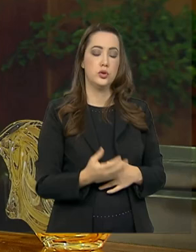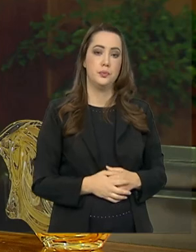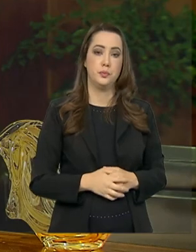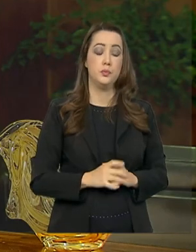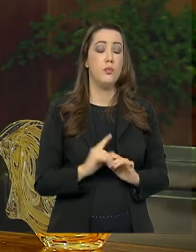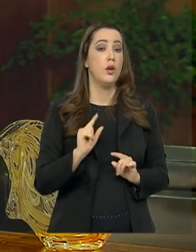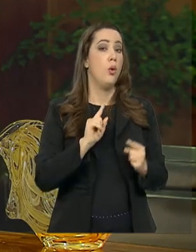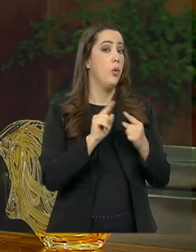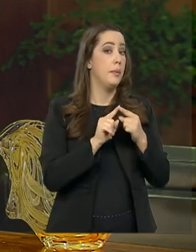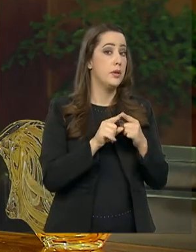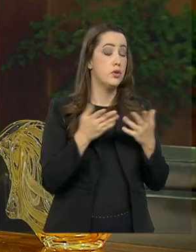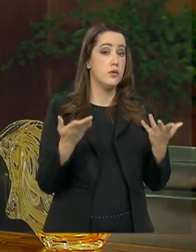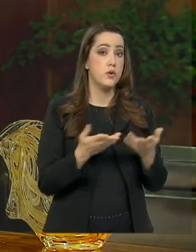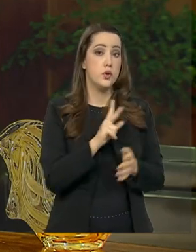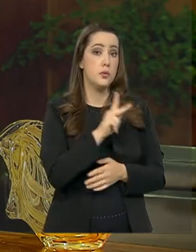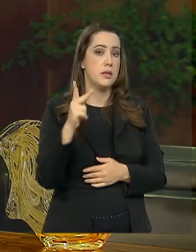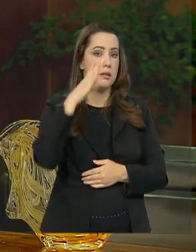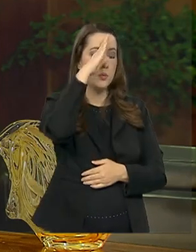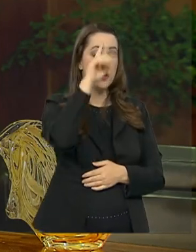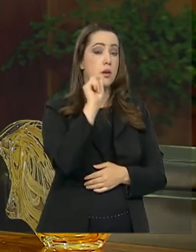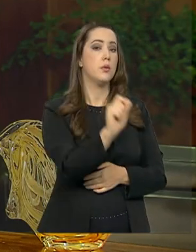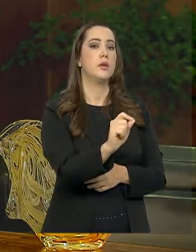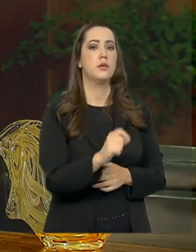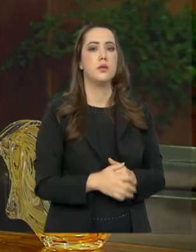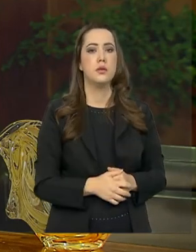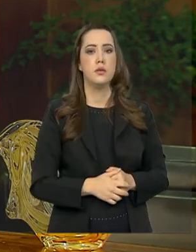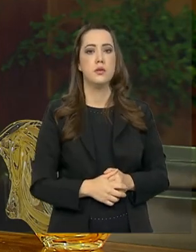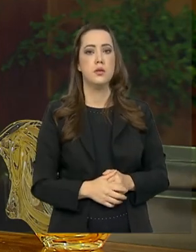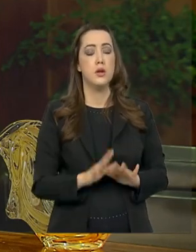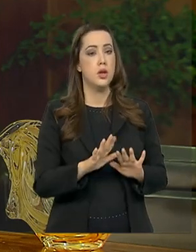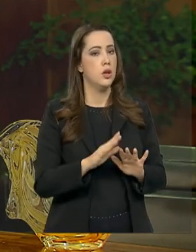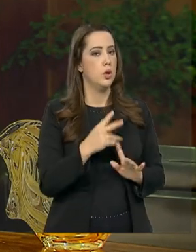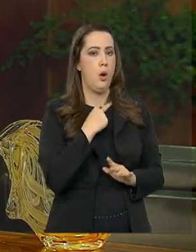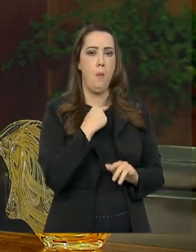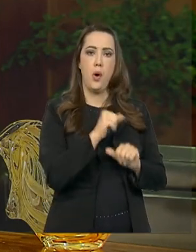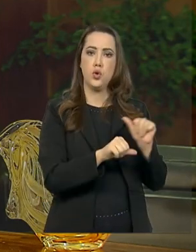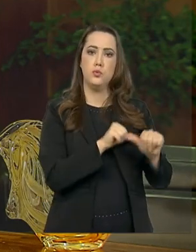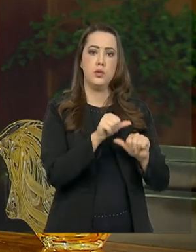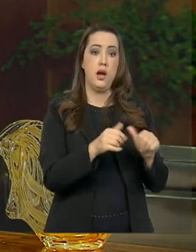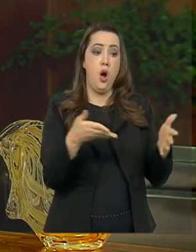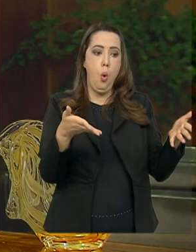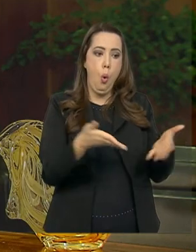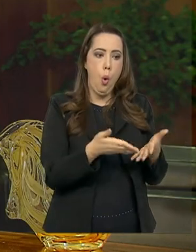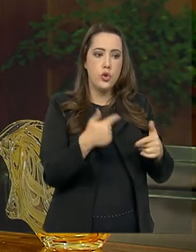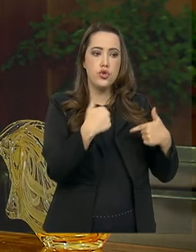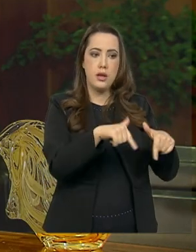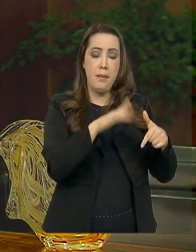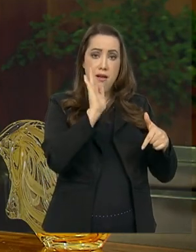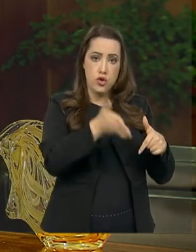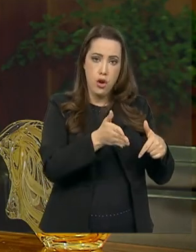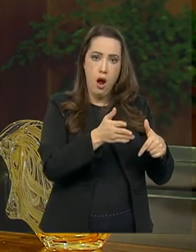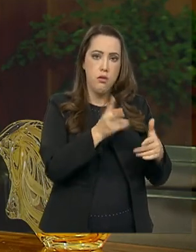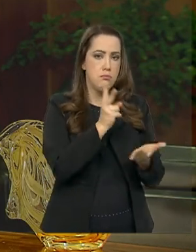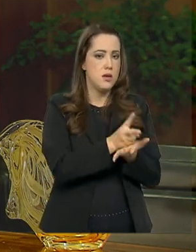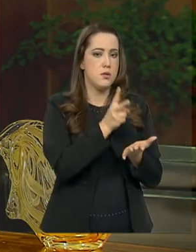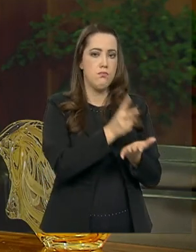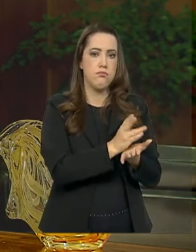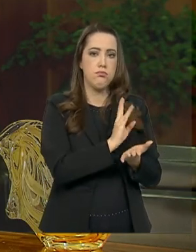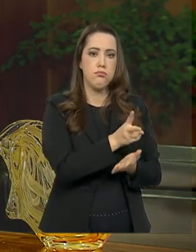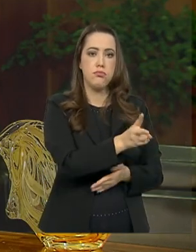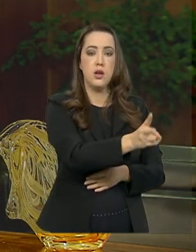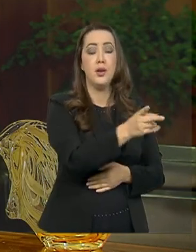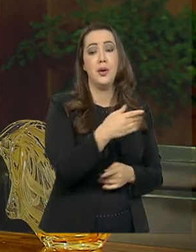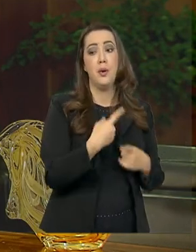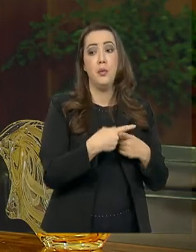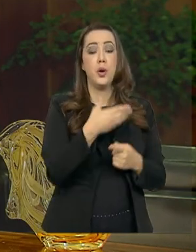como parâmetro dado pelo presidente Jair Bolsonaro? Não alterar a condição dos atuais servidores. Por quê? São pessoas, homens e